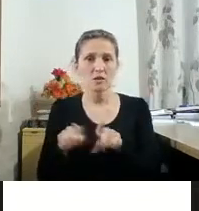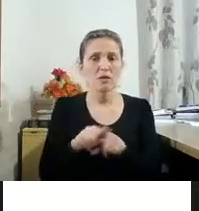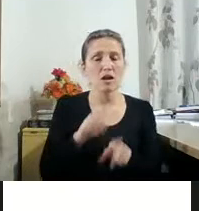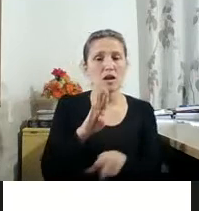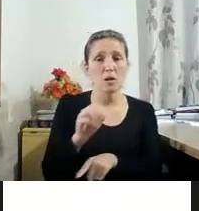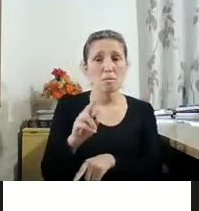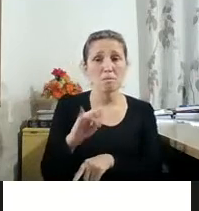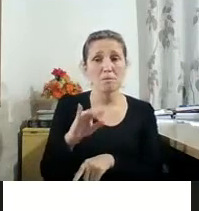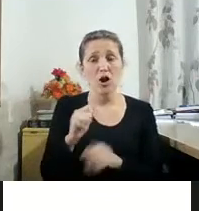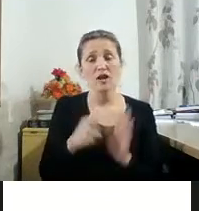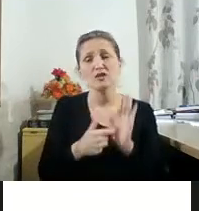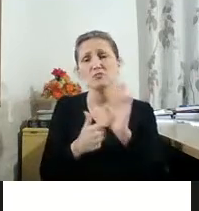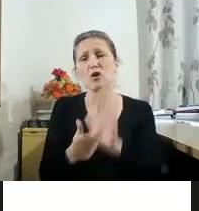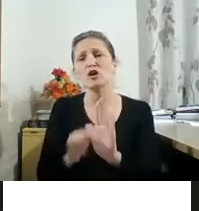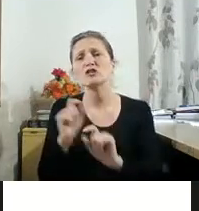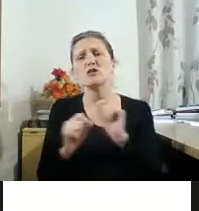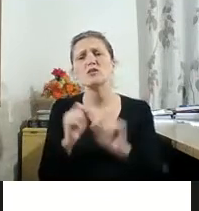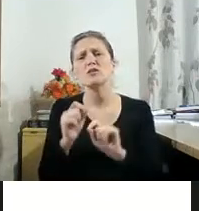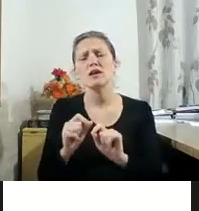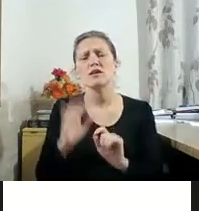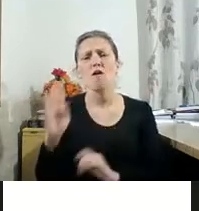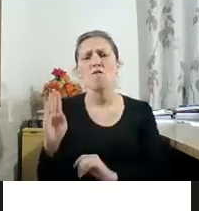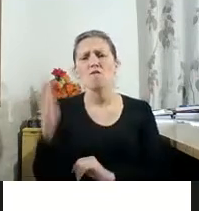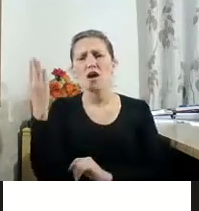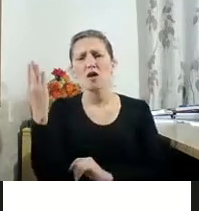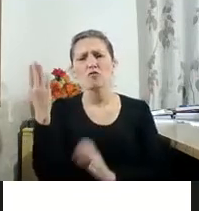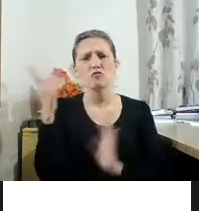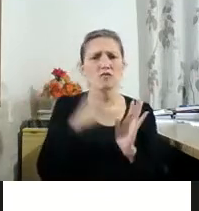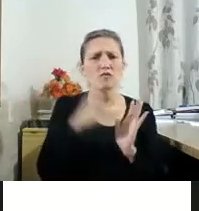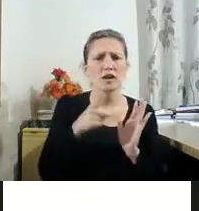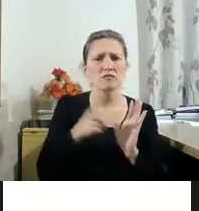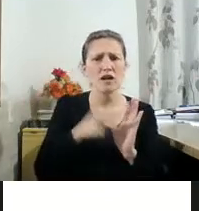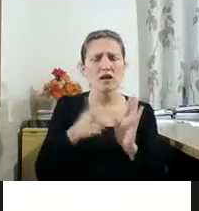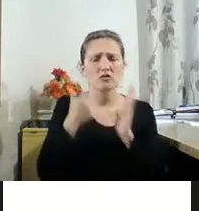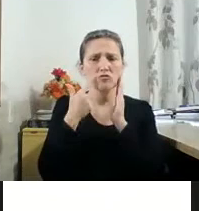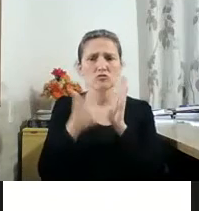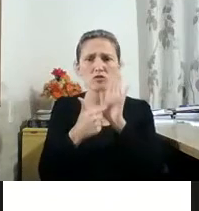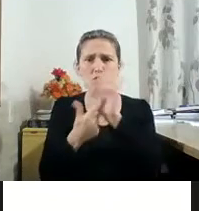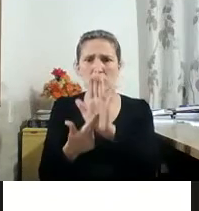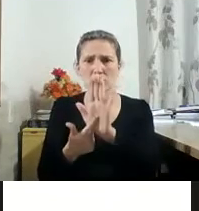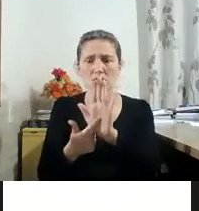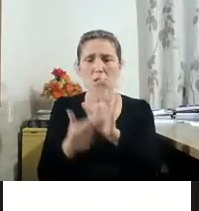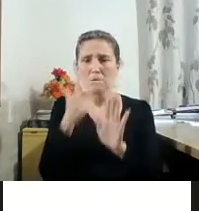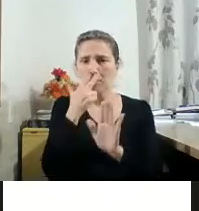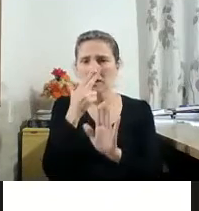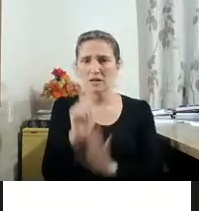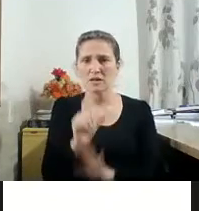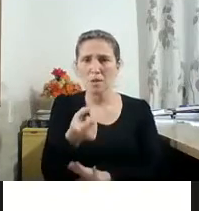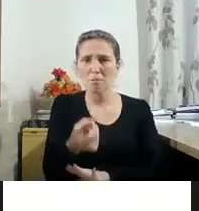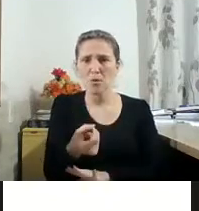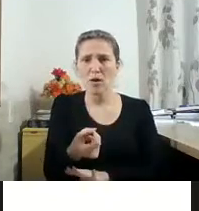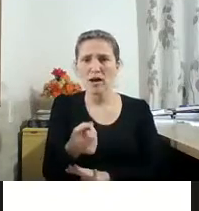dizer que a veracidade e a falsidade das aparências são as faces de uma mesma moeda.